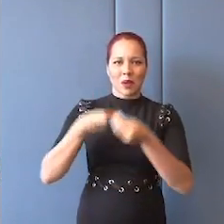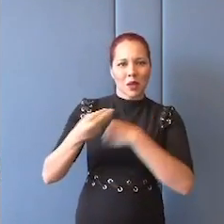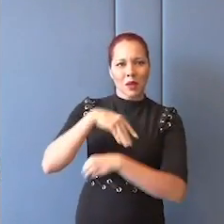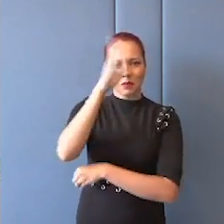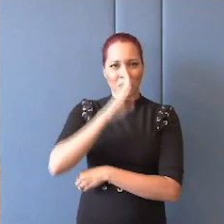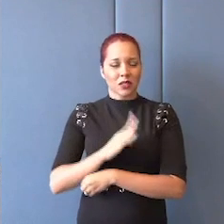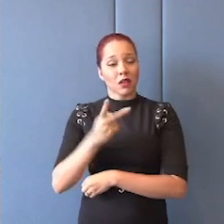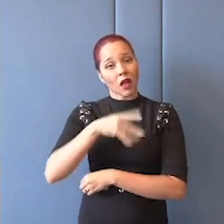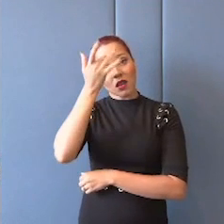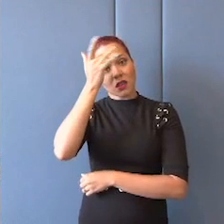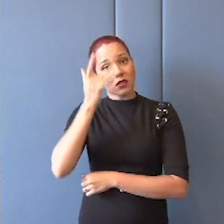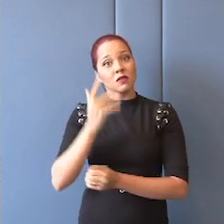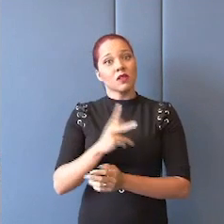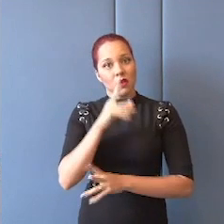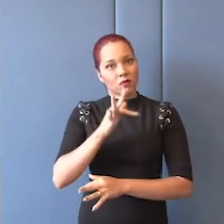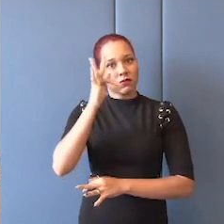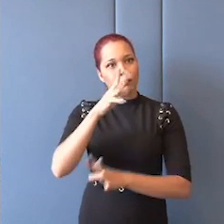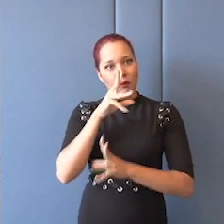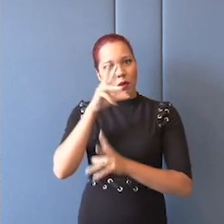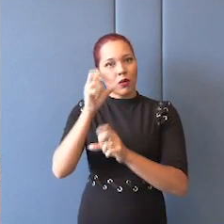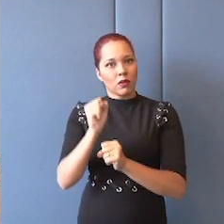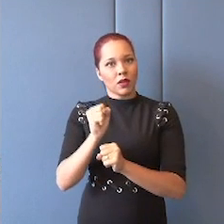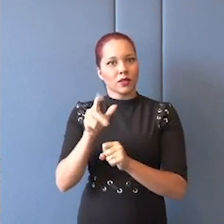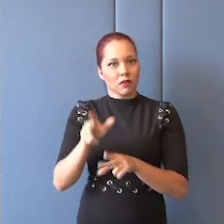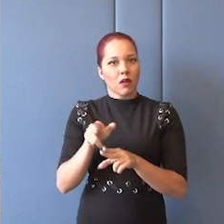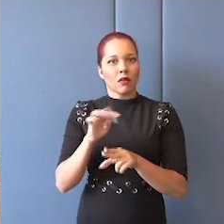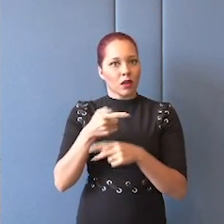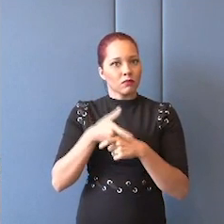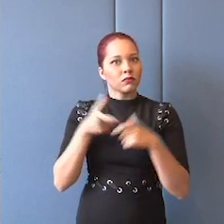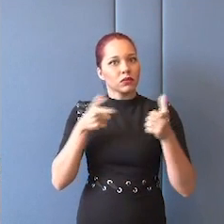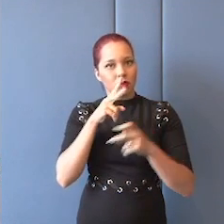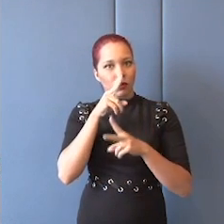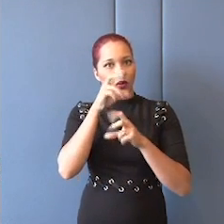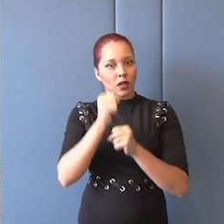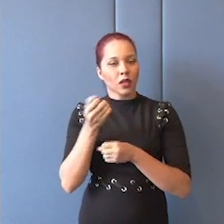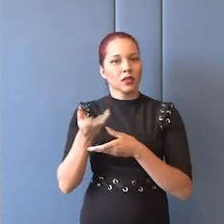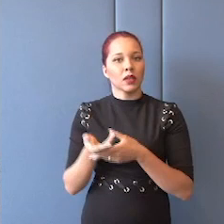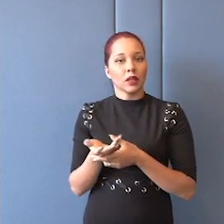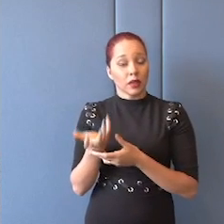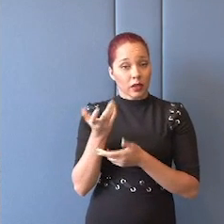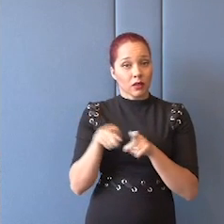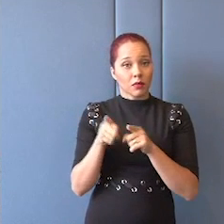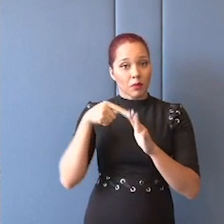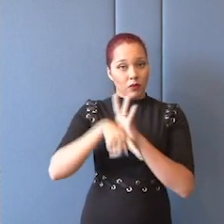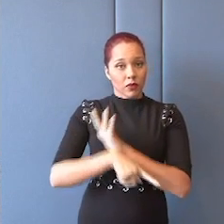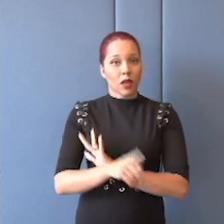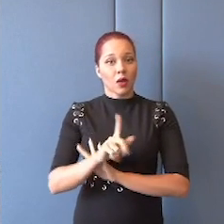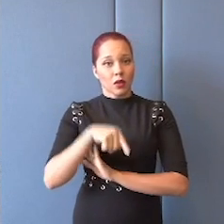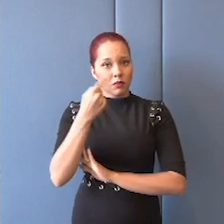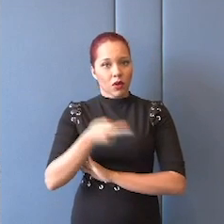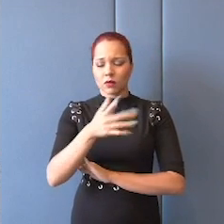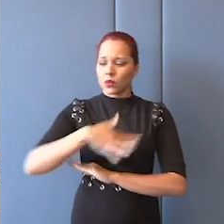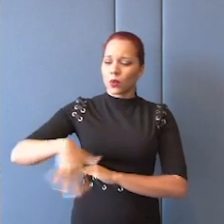grande potência, nos tratando como uma grande potência, querendo aprofundar a relação conosco em todas as áreas.